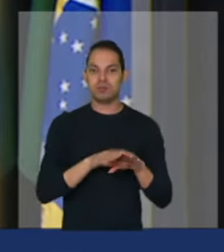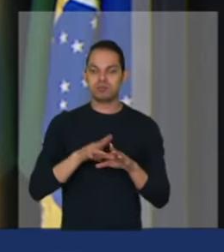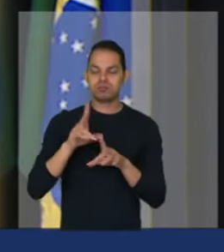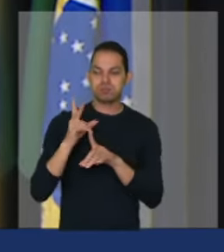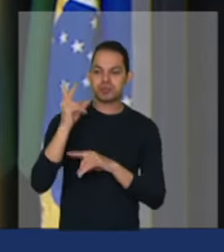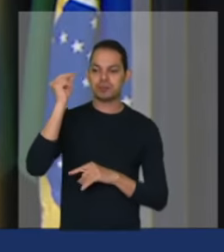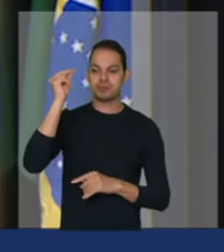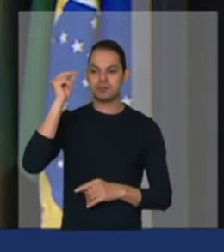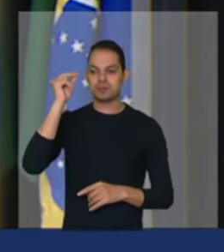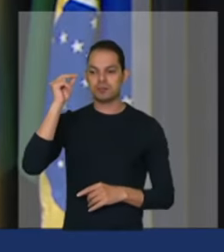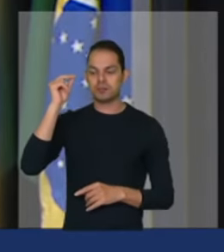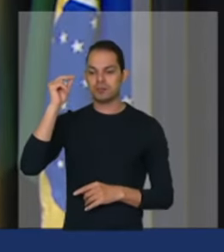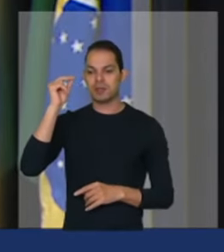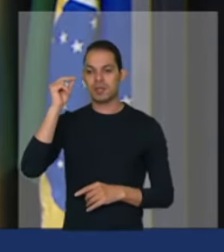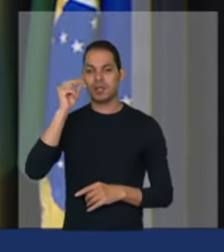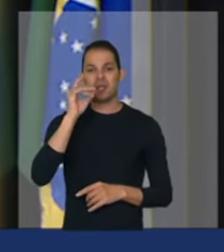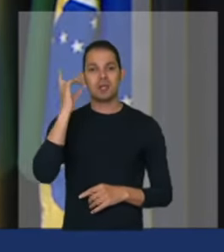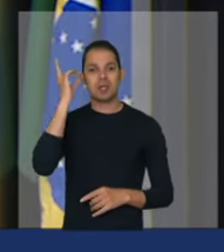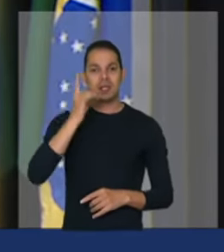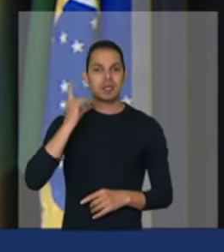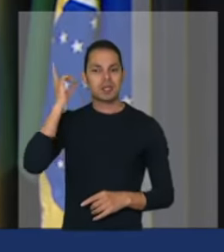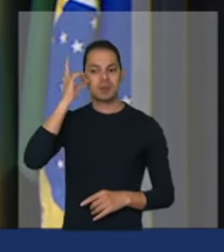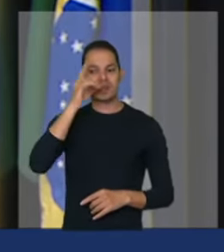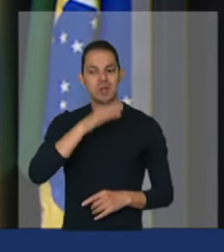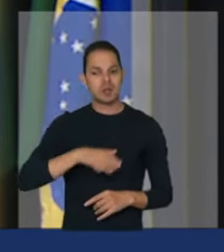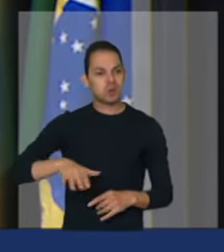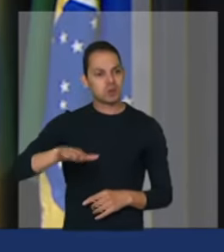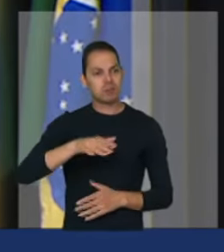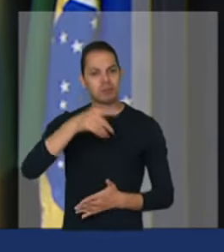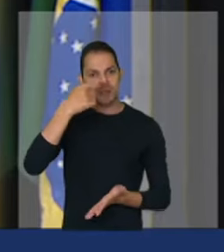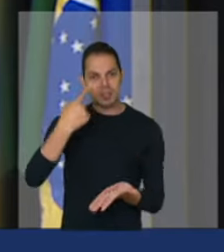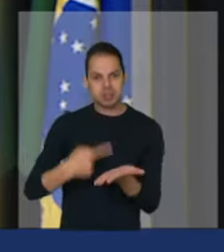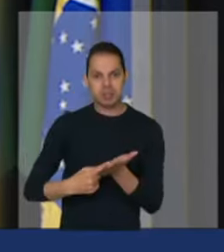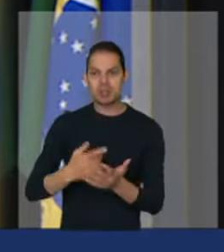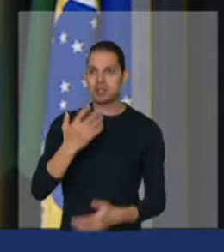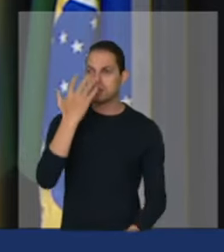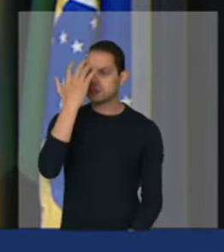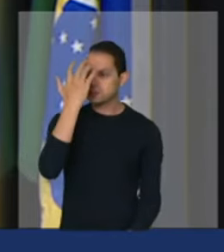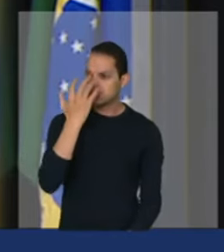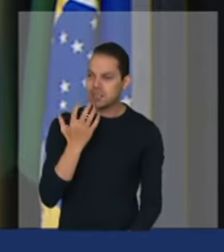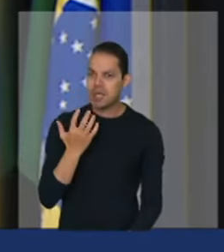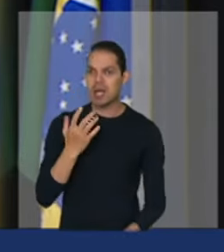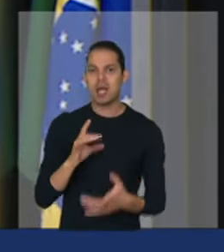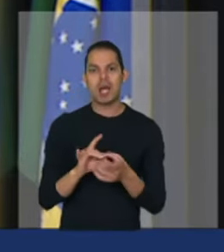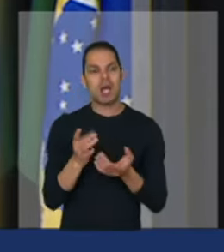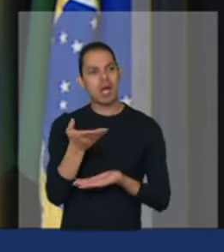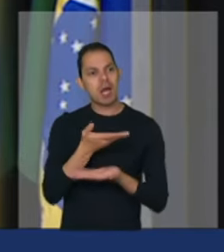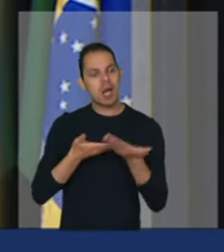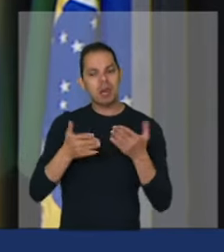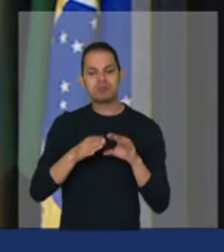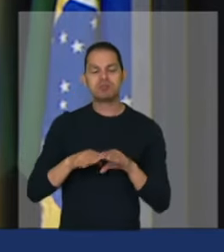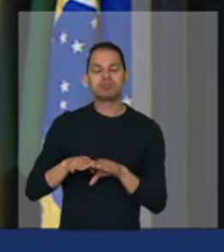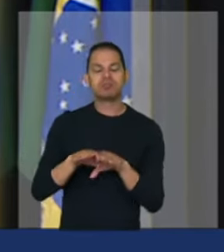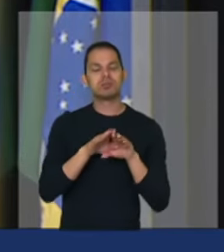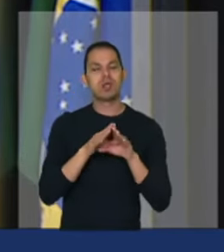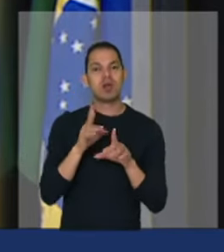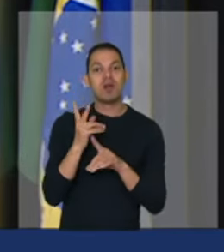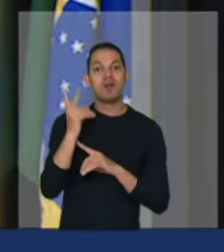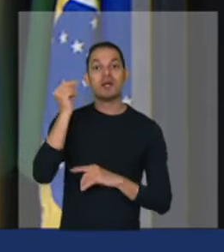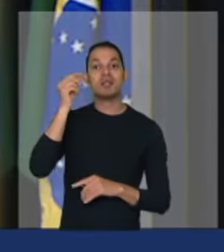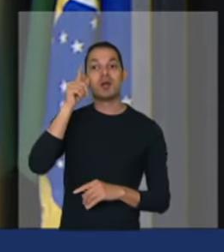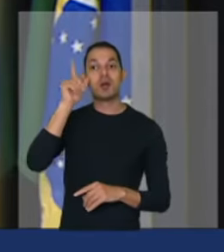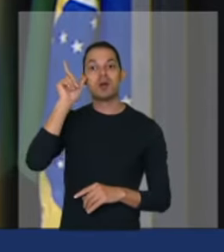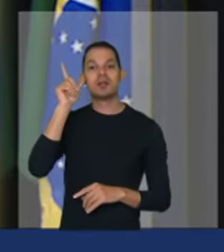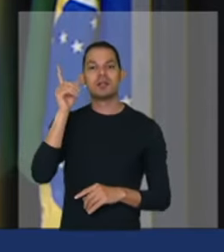a todos os deputados comprometidos com a com a democracia venceram ontem a tentativa